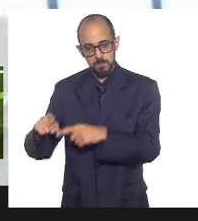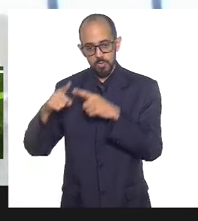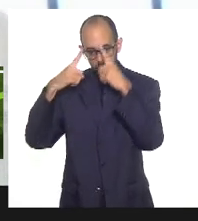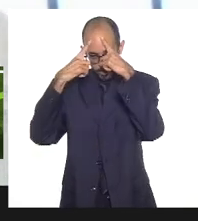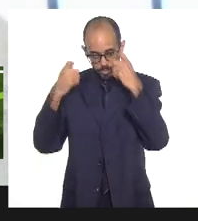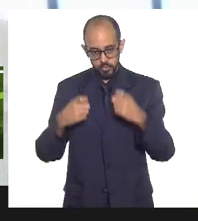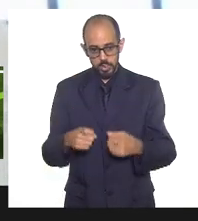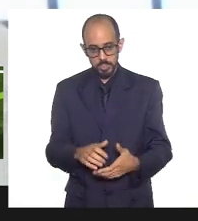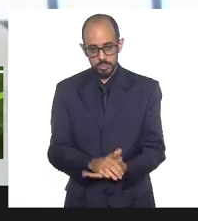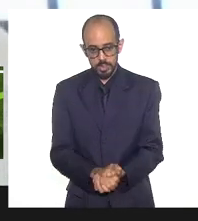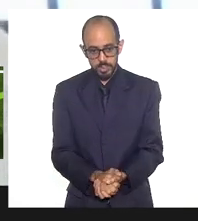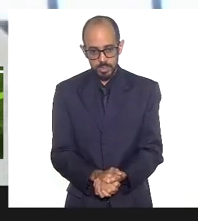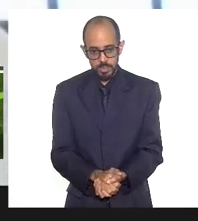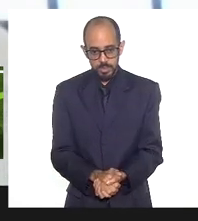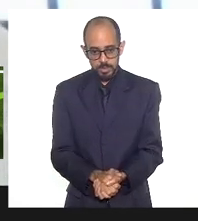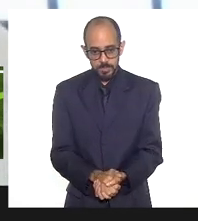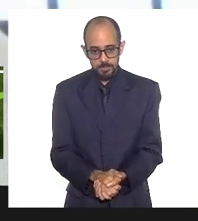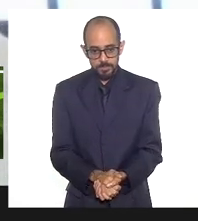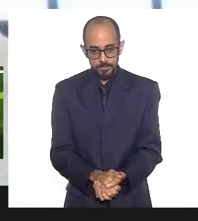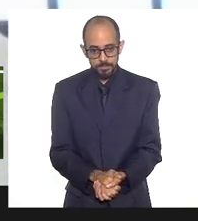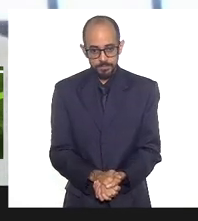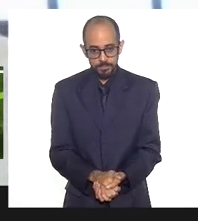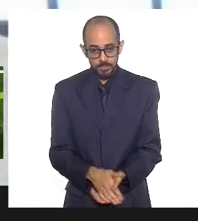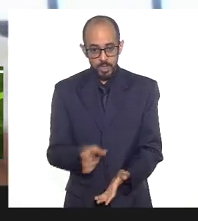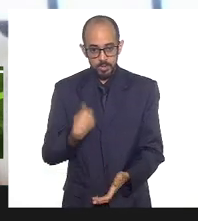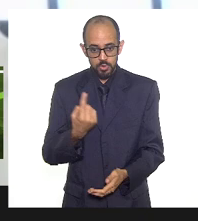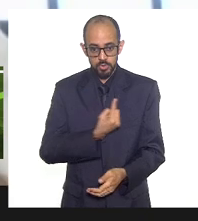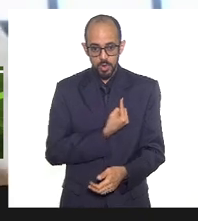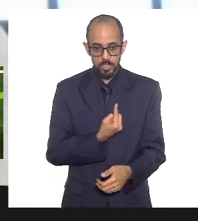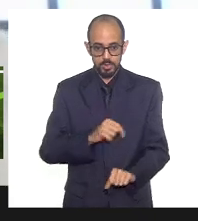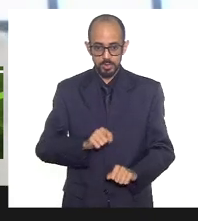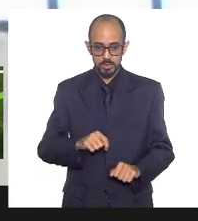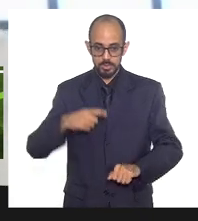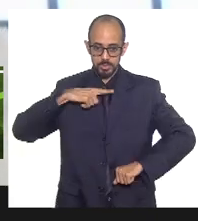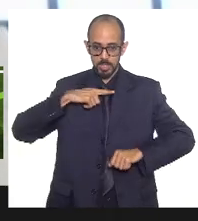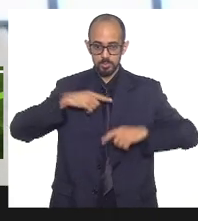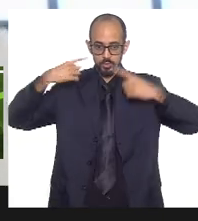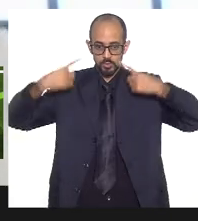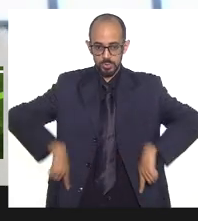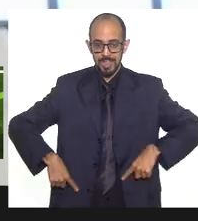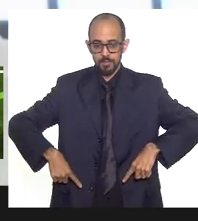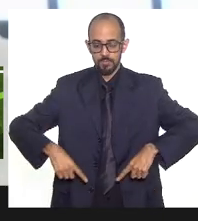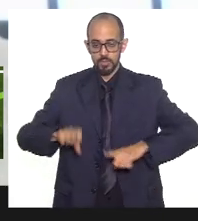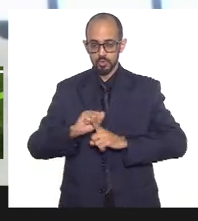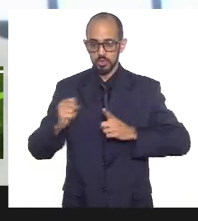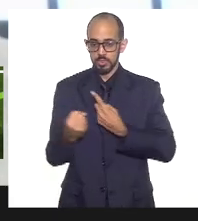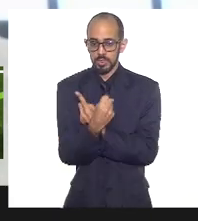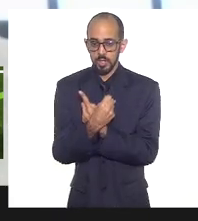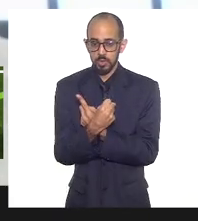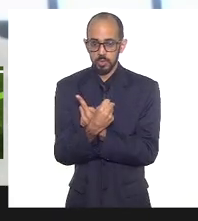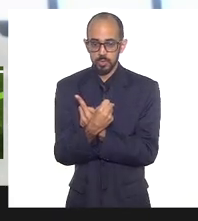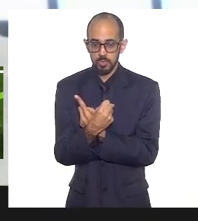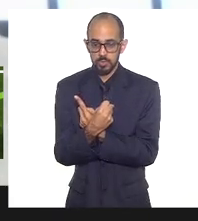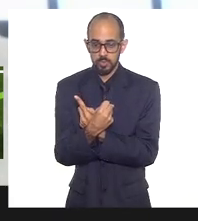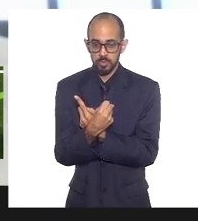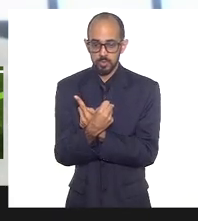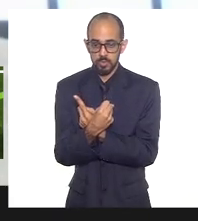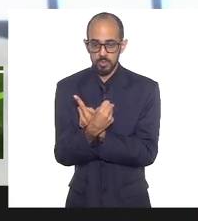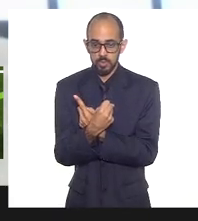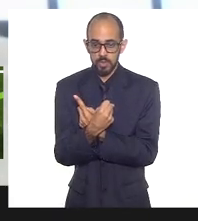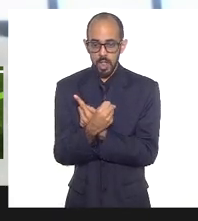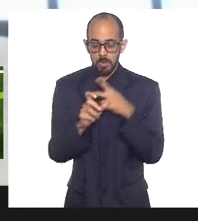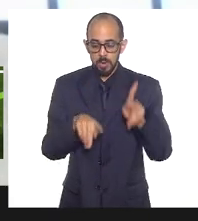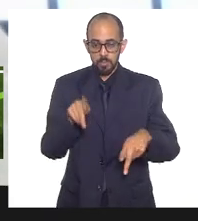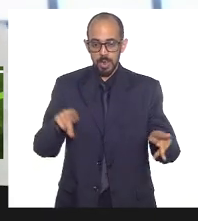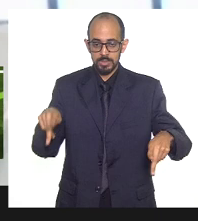porque o que que acontece, nós temos o desafio social, o povo de terreiro,